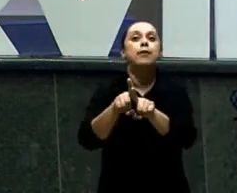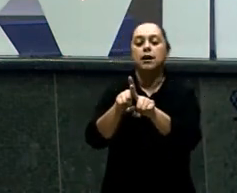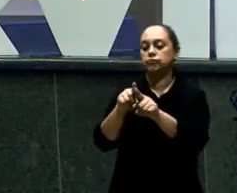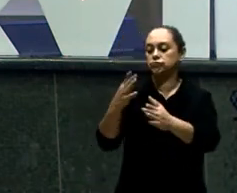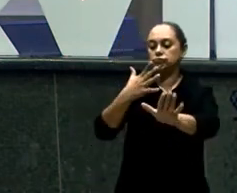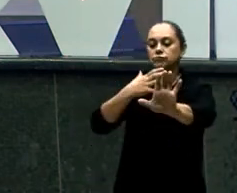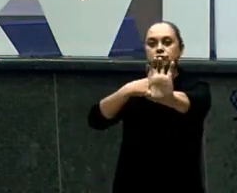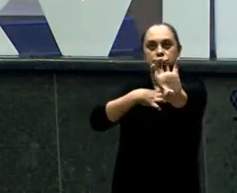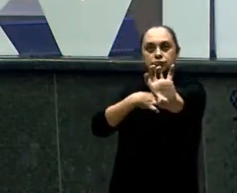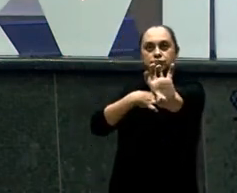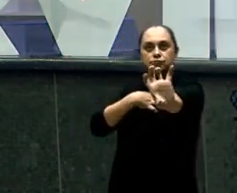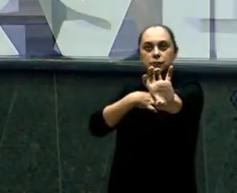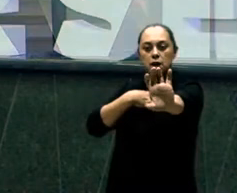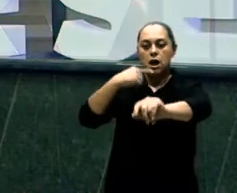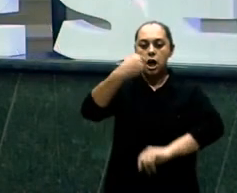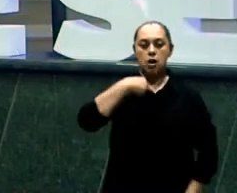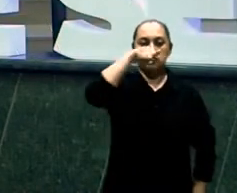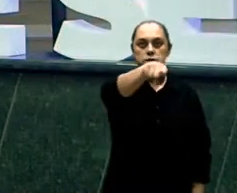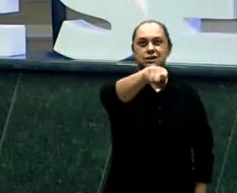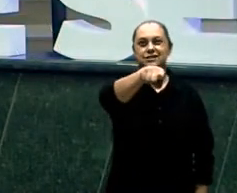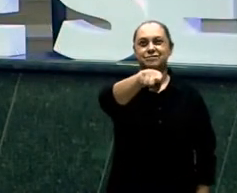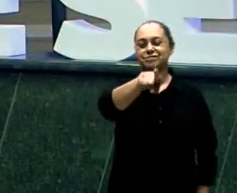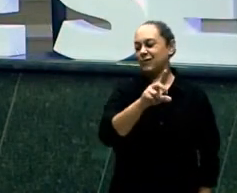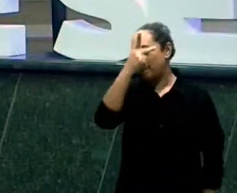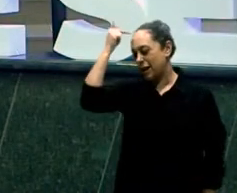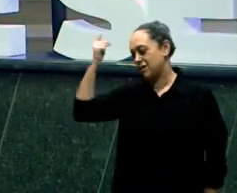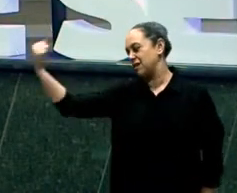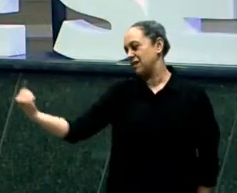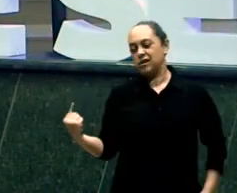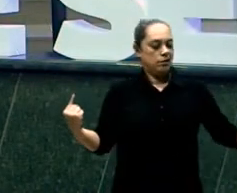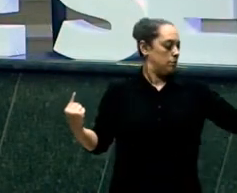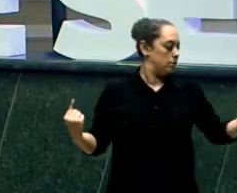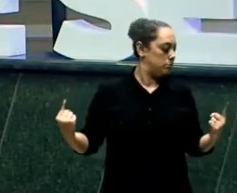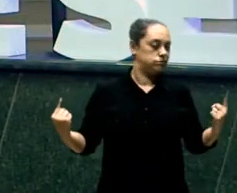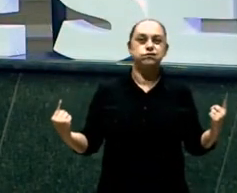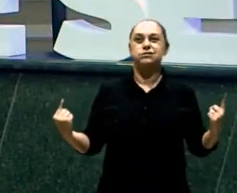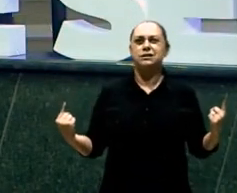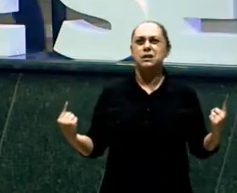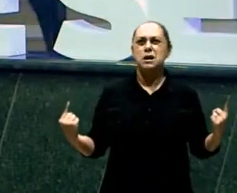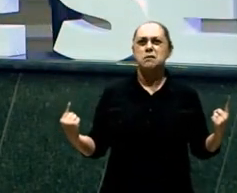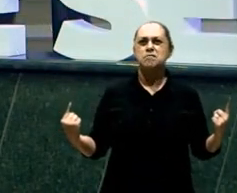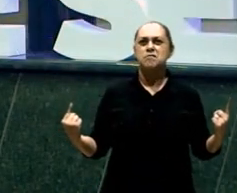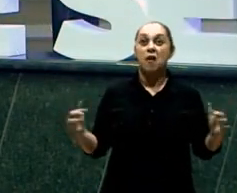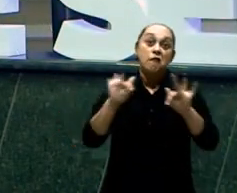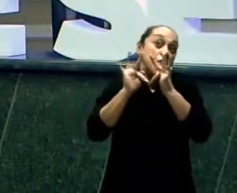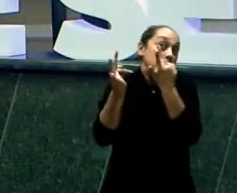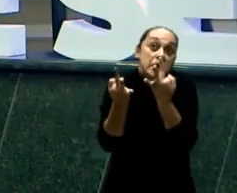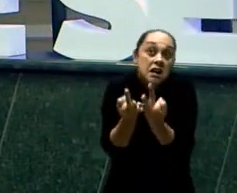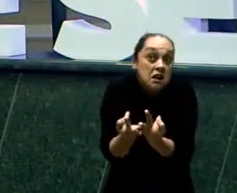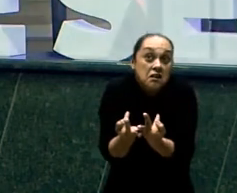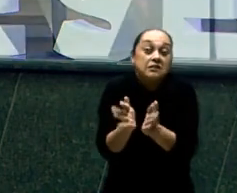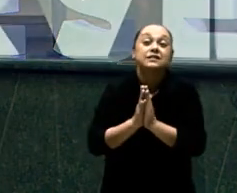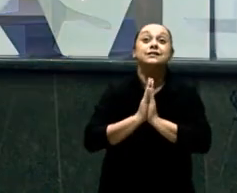interpessoal? É o conflito que acontece com pessoas próximas Principalmente o família Aqui, vocês que